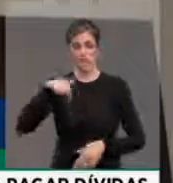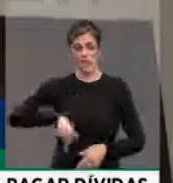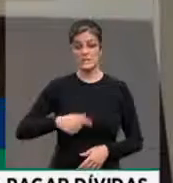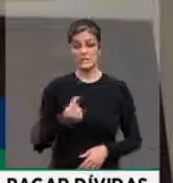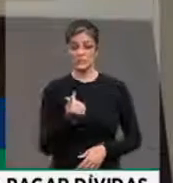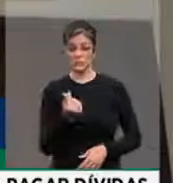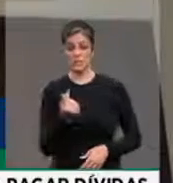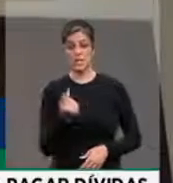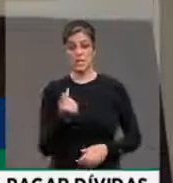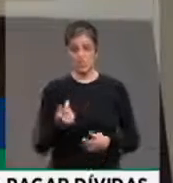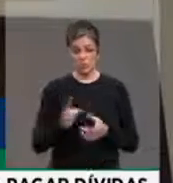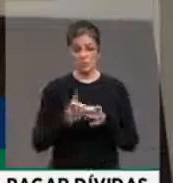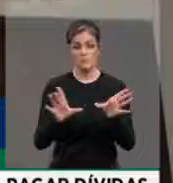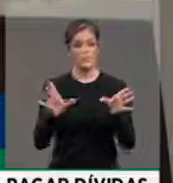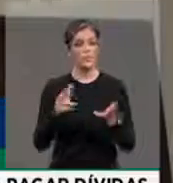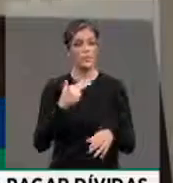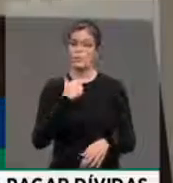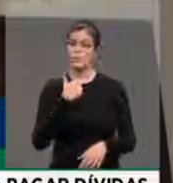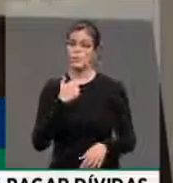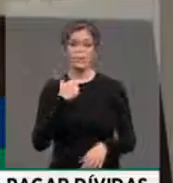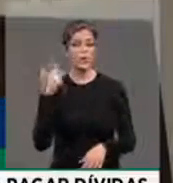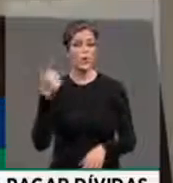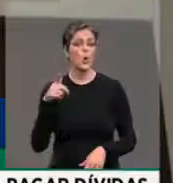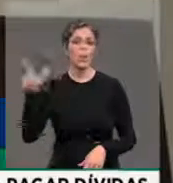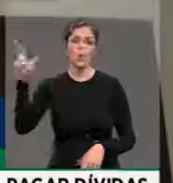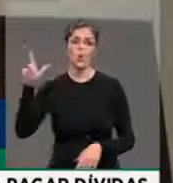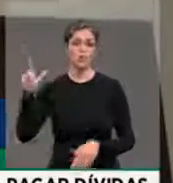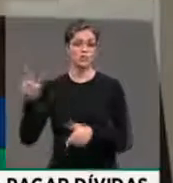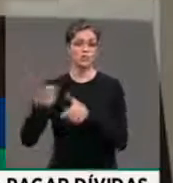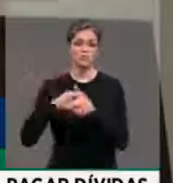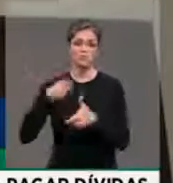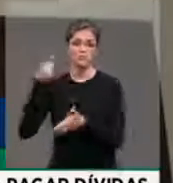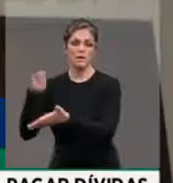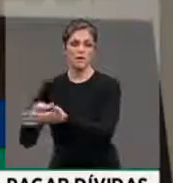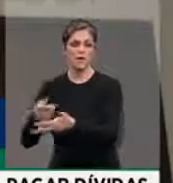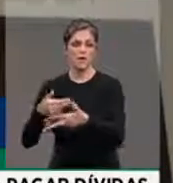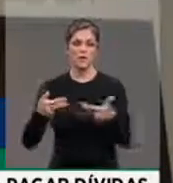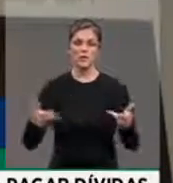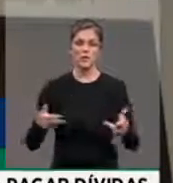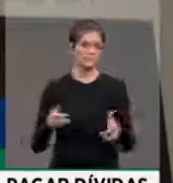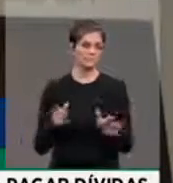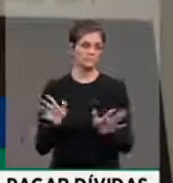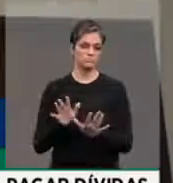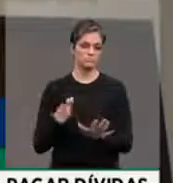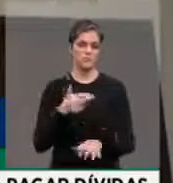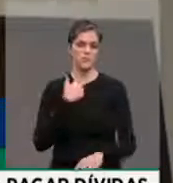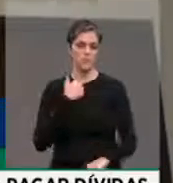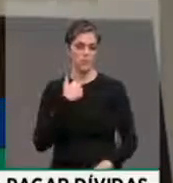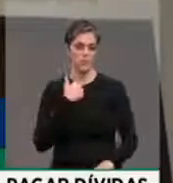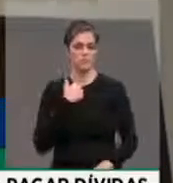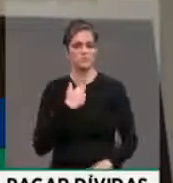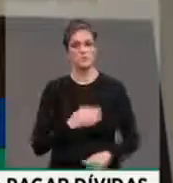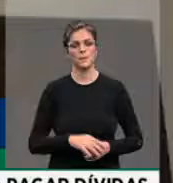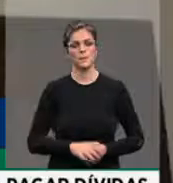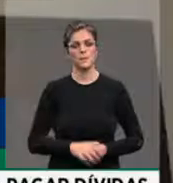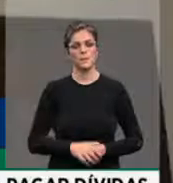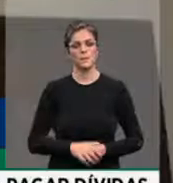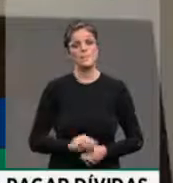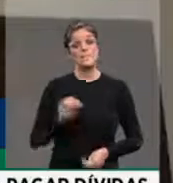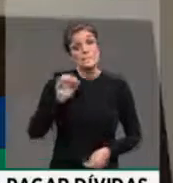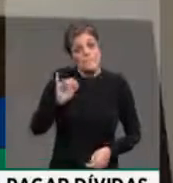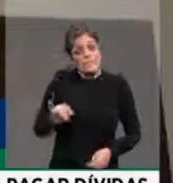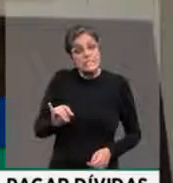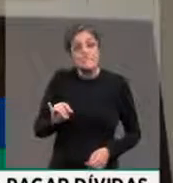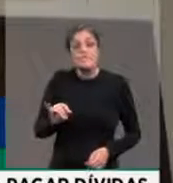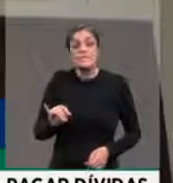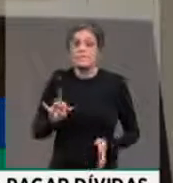não pode servir para outra coisa, excetuando-se de forma também muito correta a questão da pensão